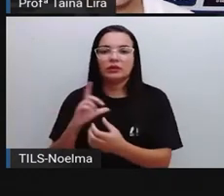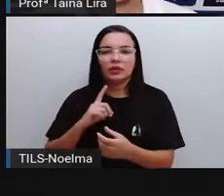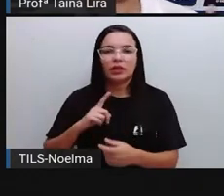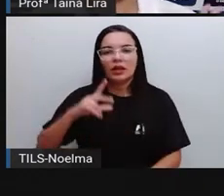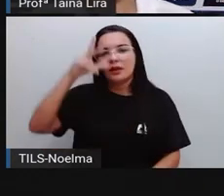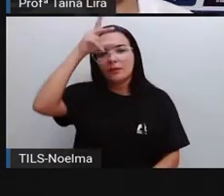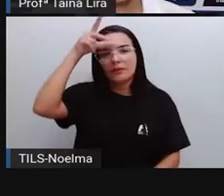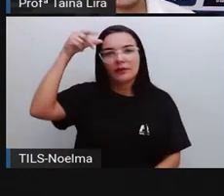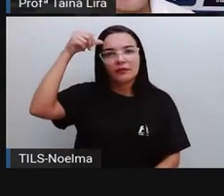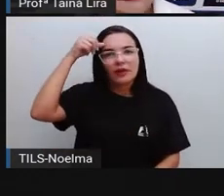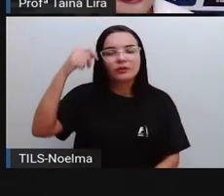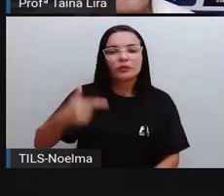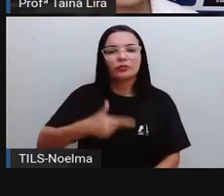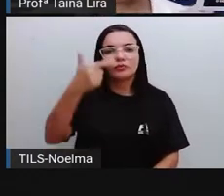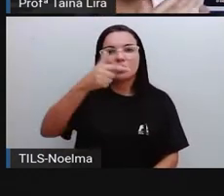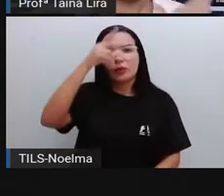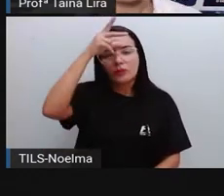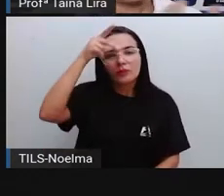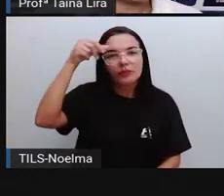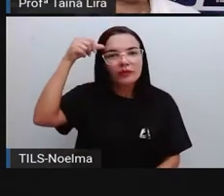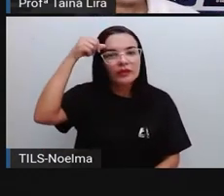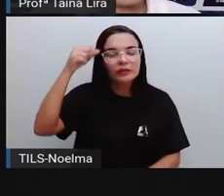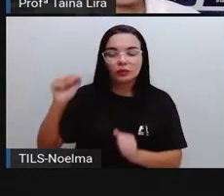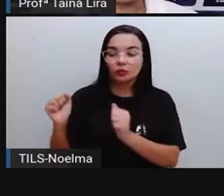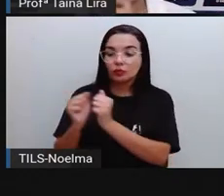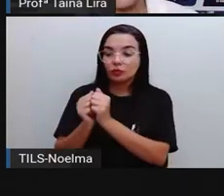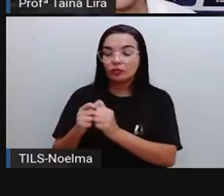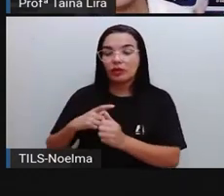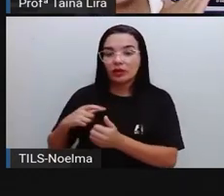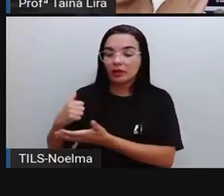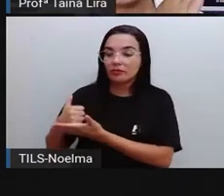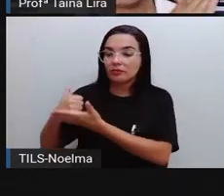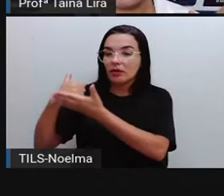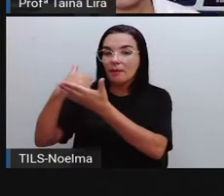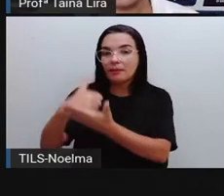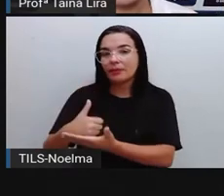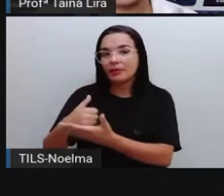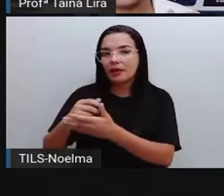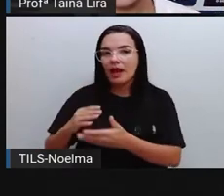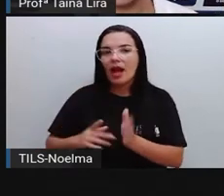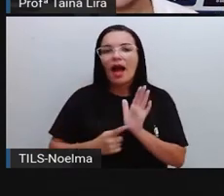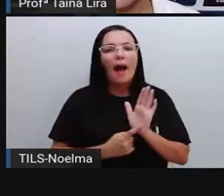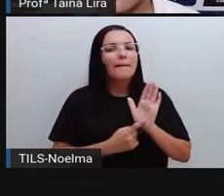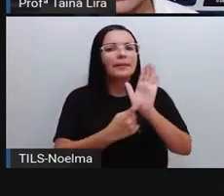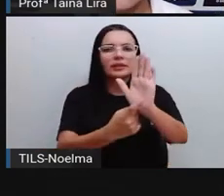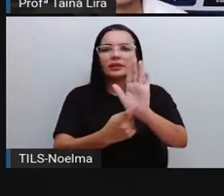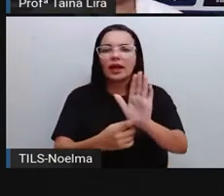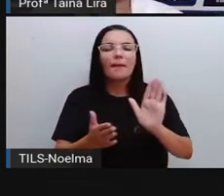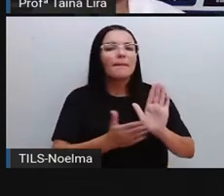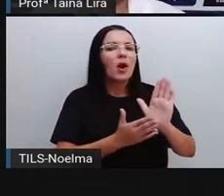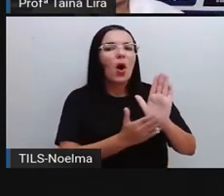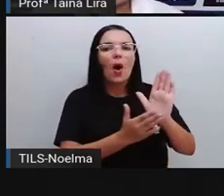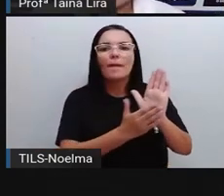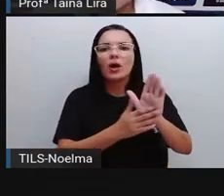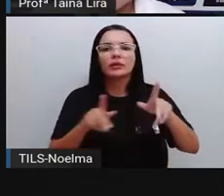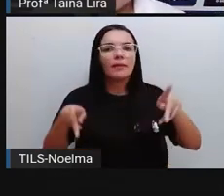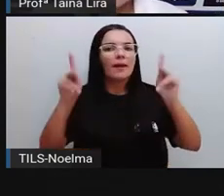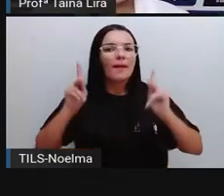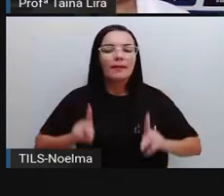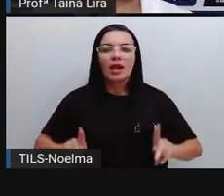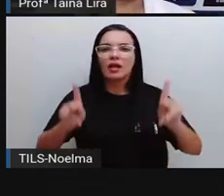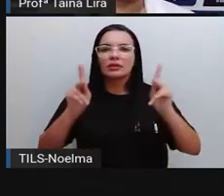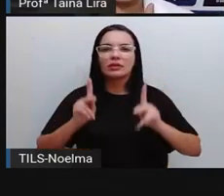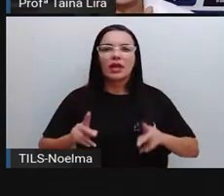-prefeito, eles formam uma chapa, né, os candidatos, no caso, e vão apresentar ali propostas para a população.